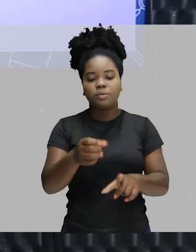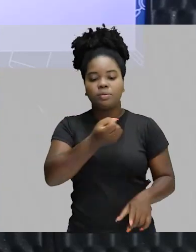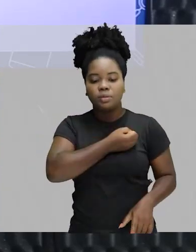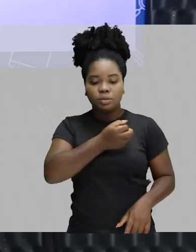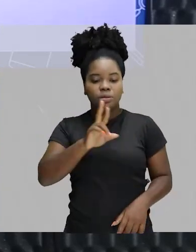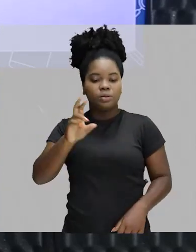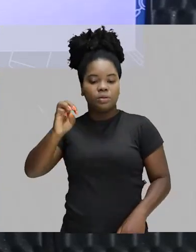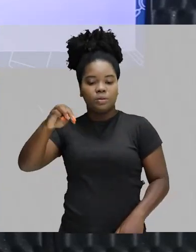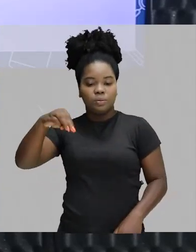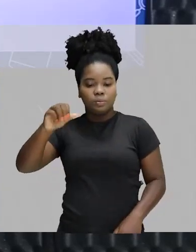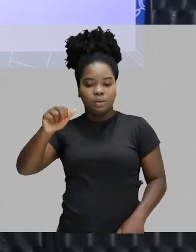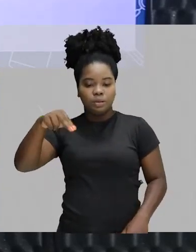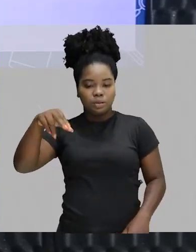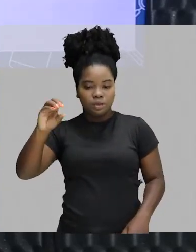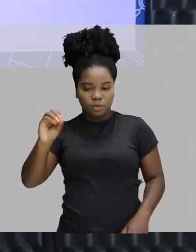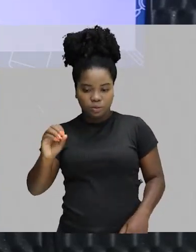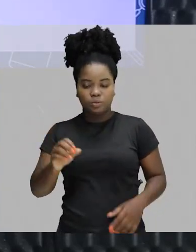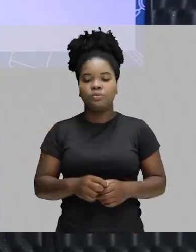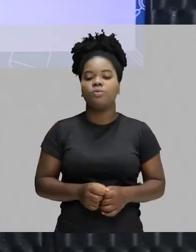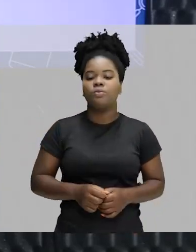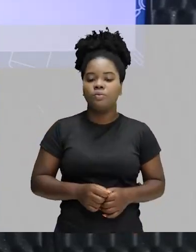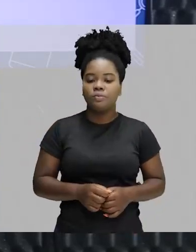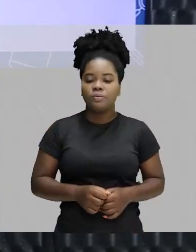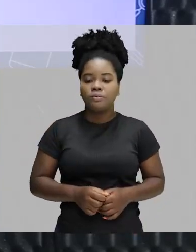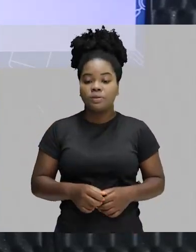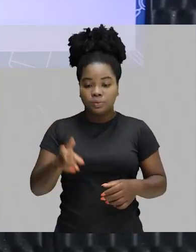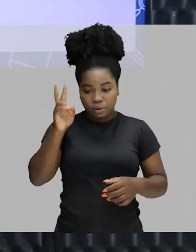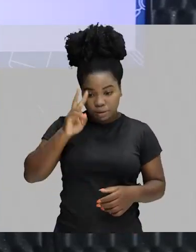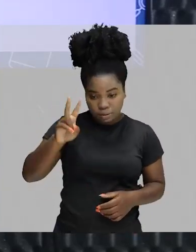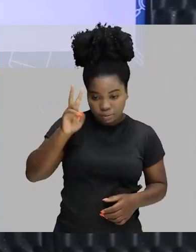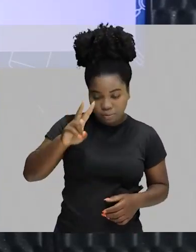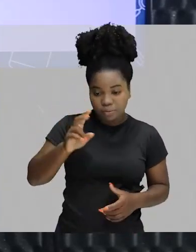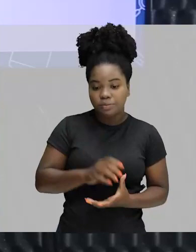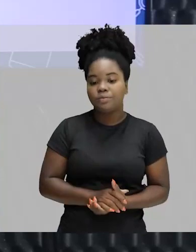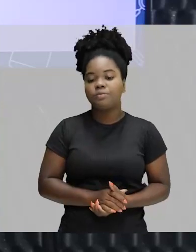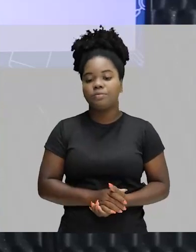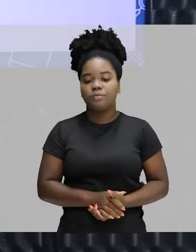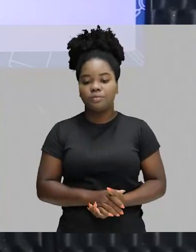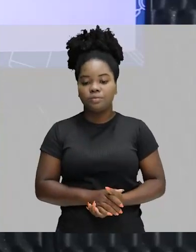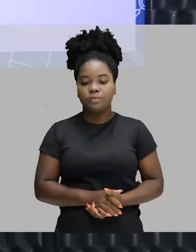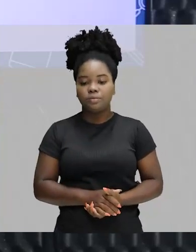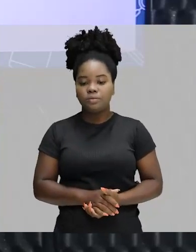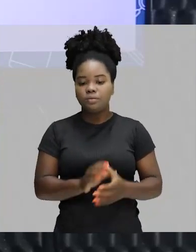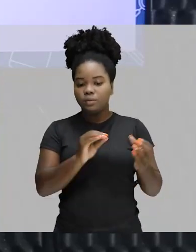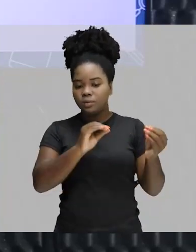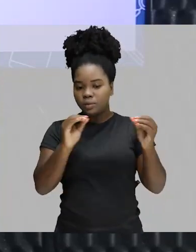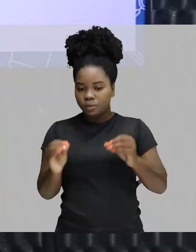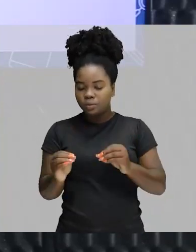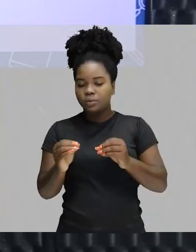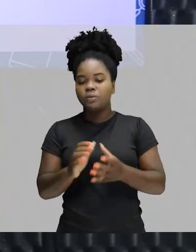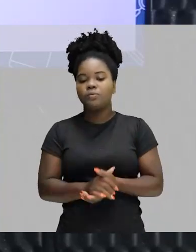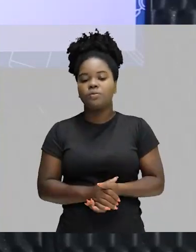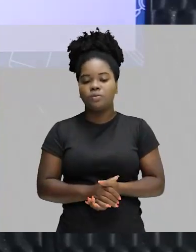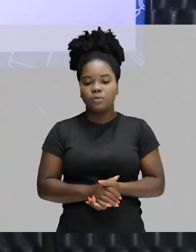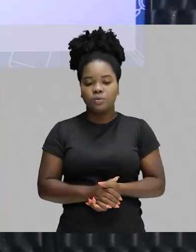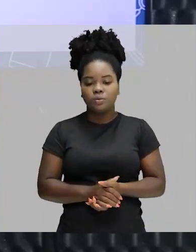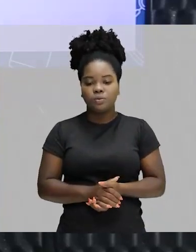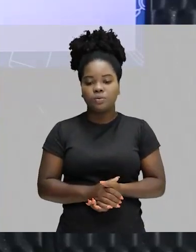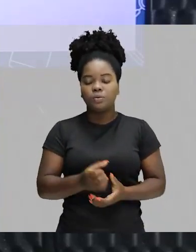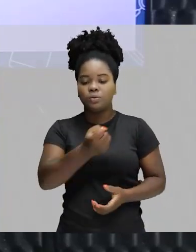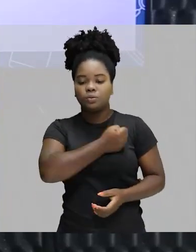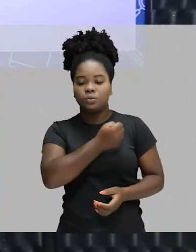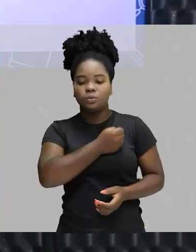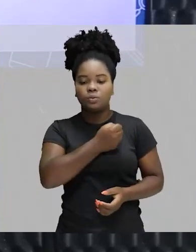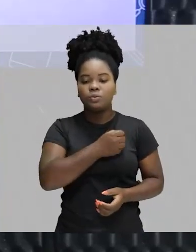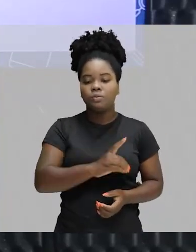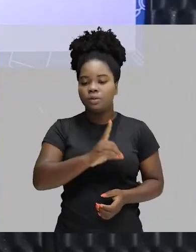romanos. Vocês lembram? Estão lembrados dos numerais romanos? Quando a gente coloca um número a mais para a direita, quando coloca para a